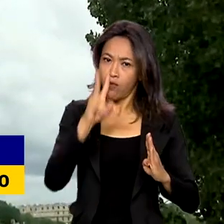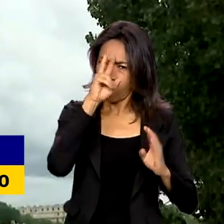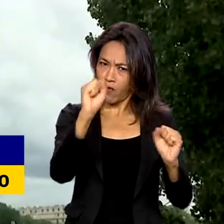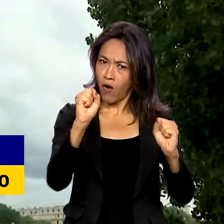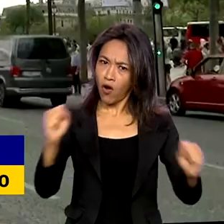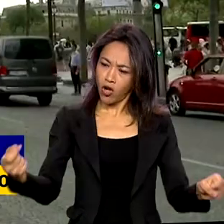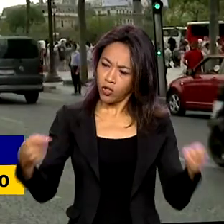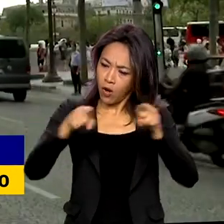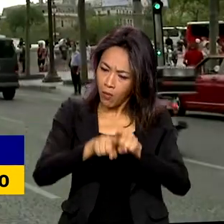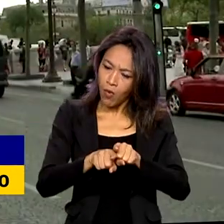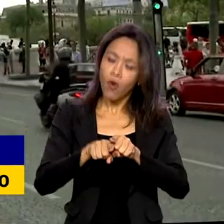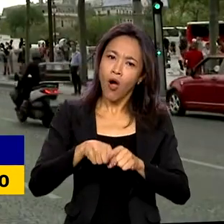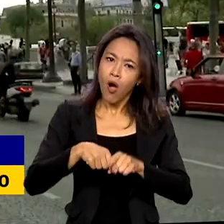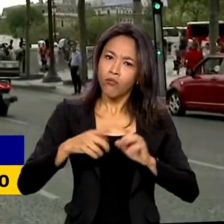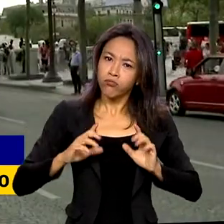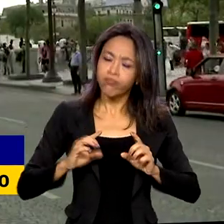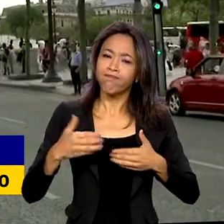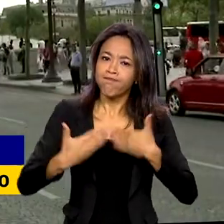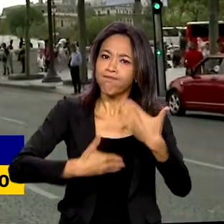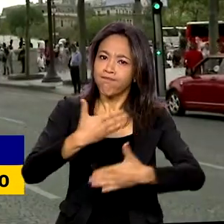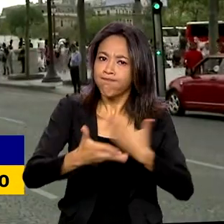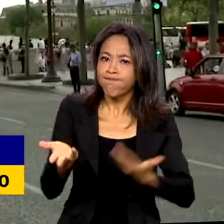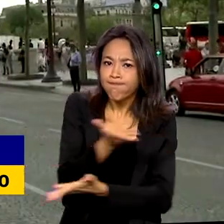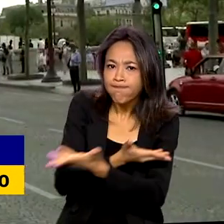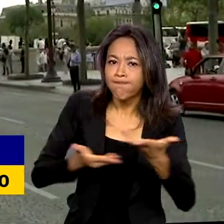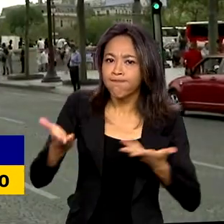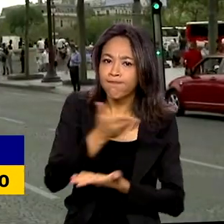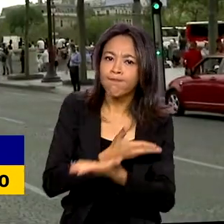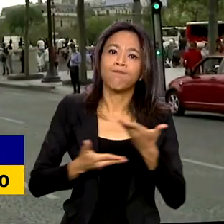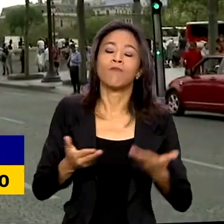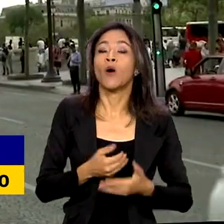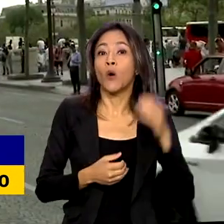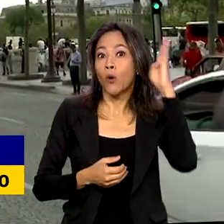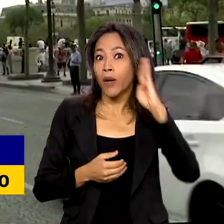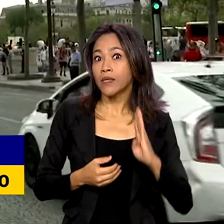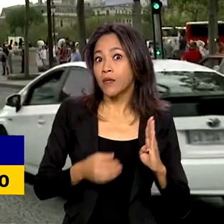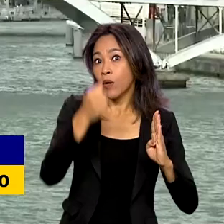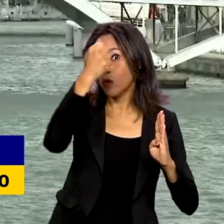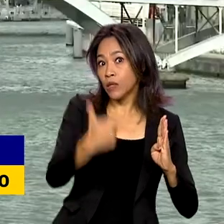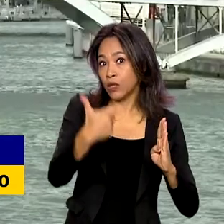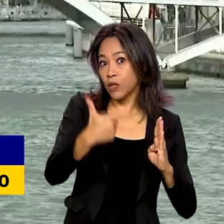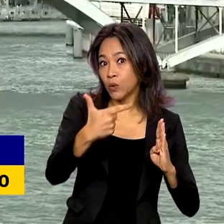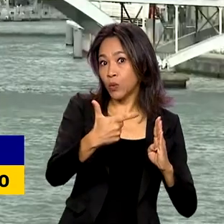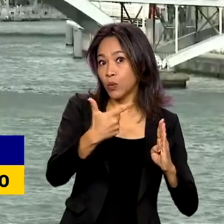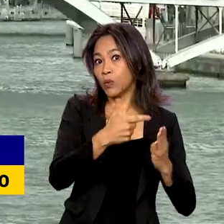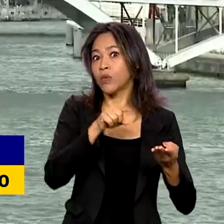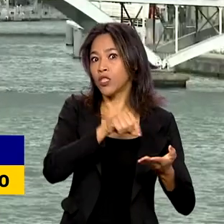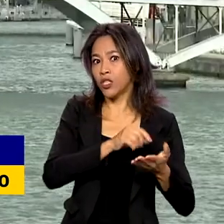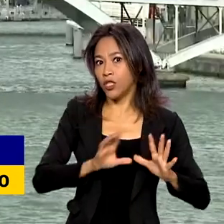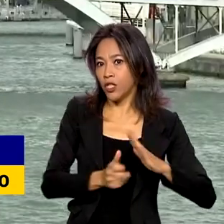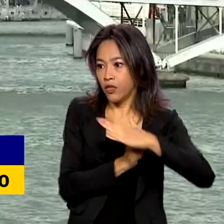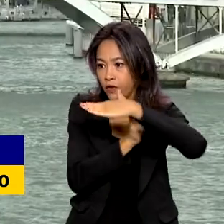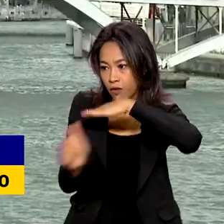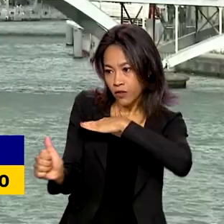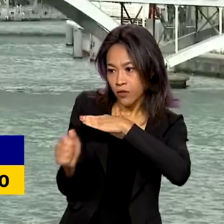os países emergentes, o Brasil é o segundo principal destino dos investimentos franceses. Perde apenas para a China.